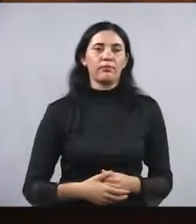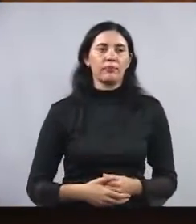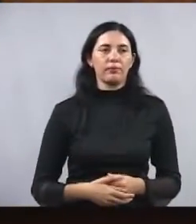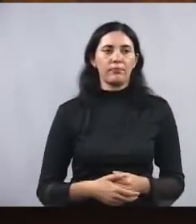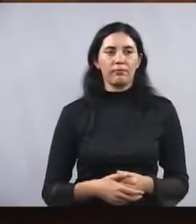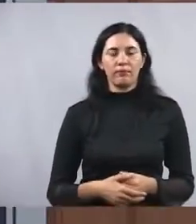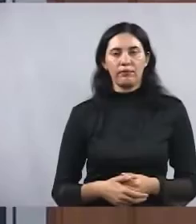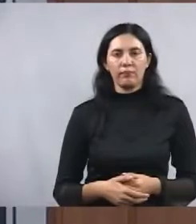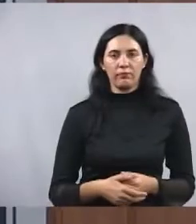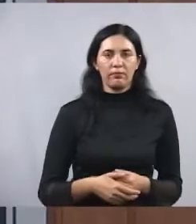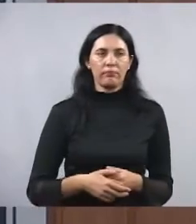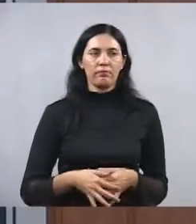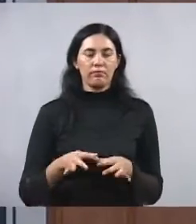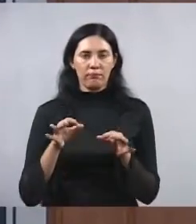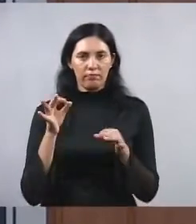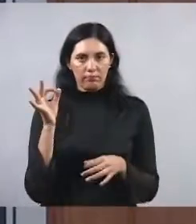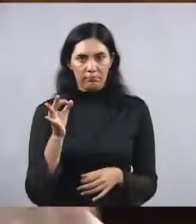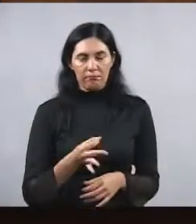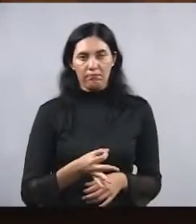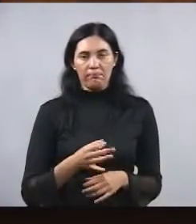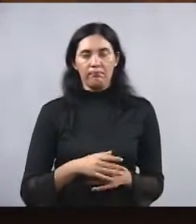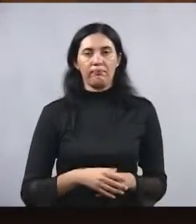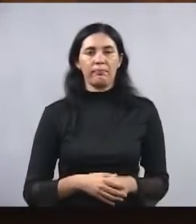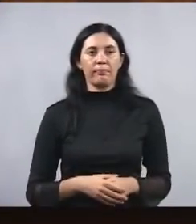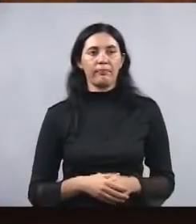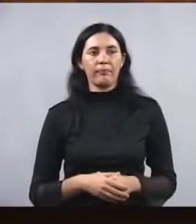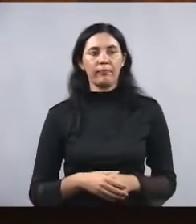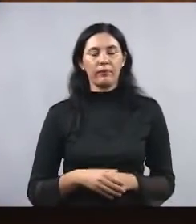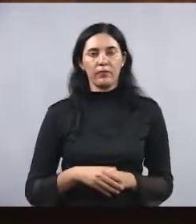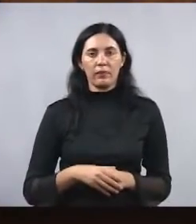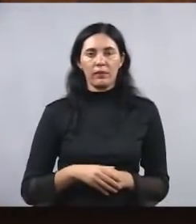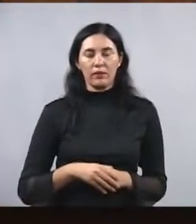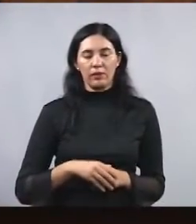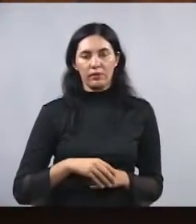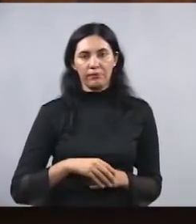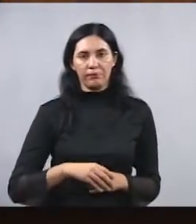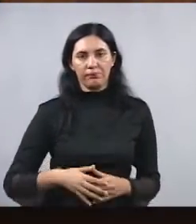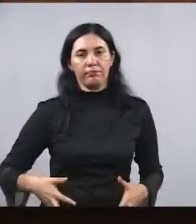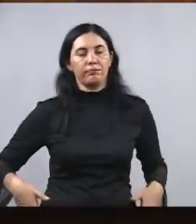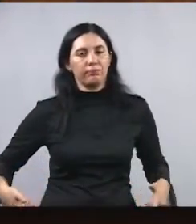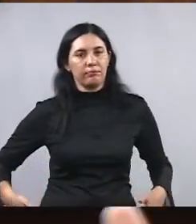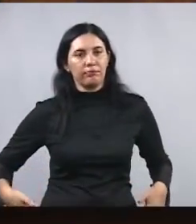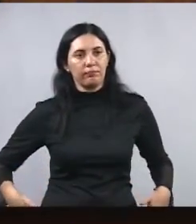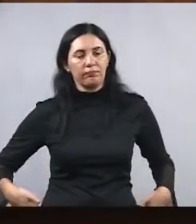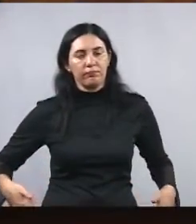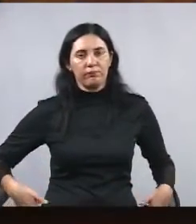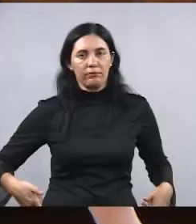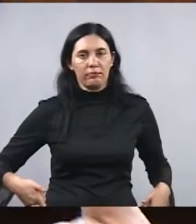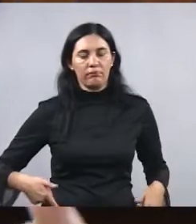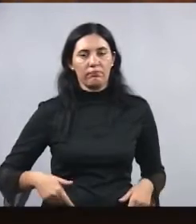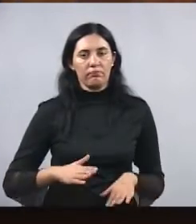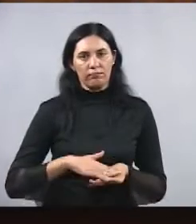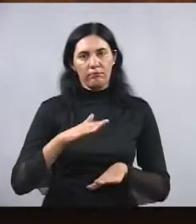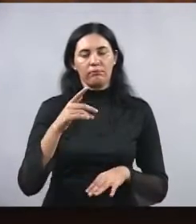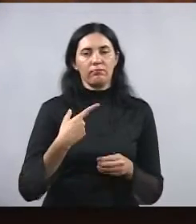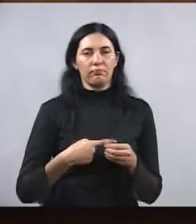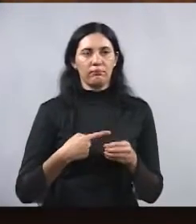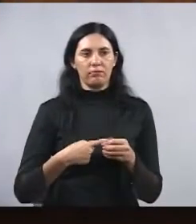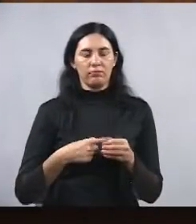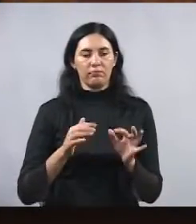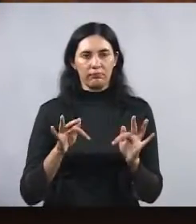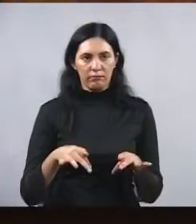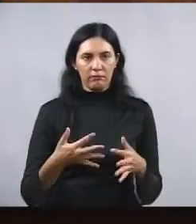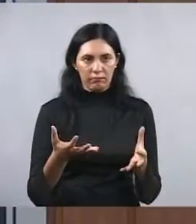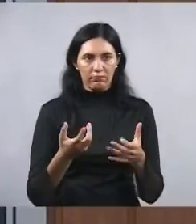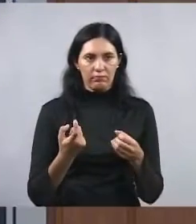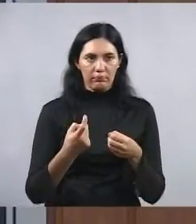feito no município. Perfeitamente. Porque senão vai ficar só uma despesa a mais para a cidade e o efeito, talvez, gente perca o parâmetro de comparação. Então, terminando, eu quero fazer um